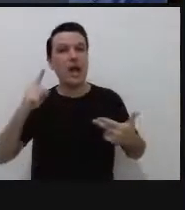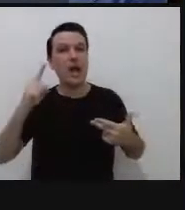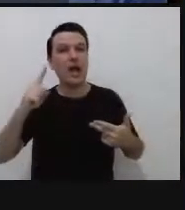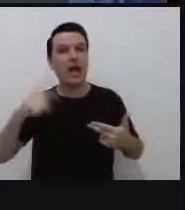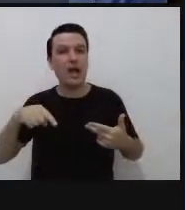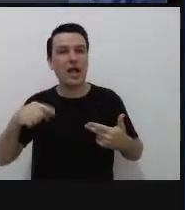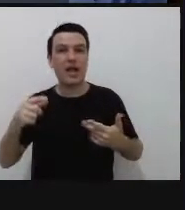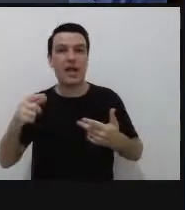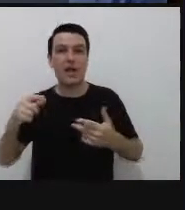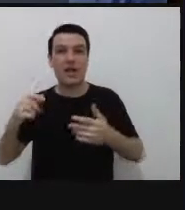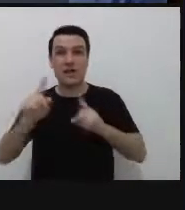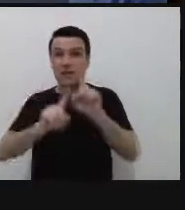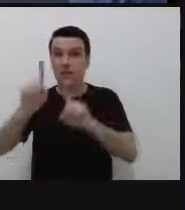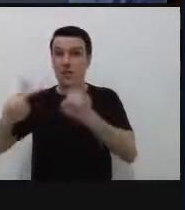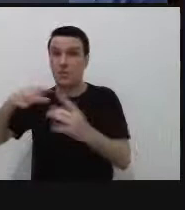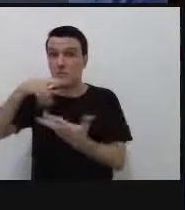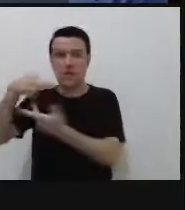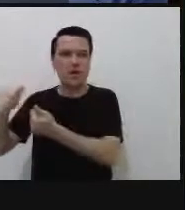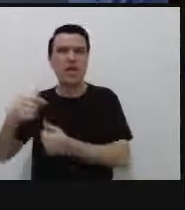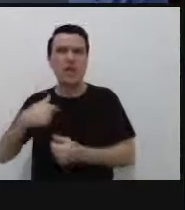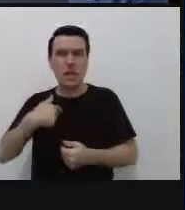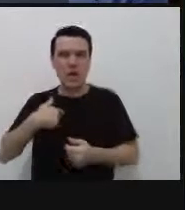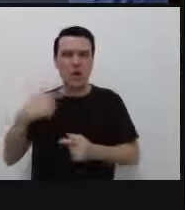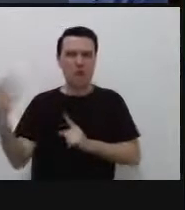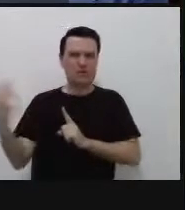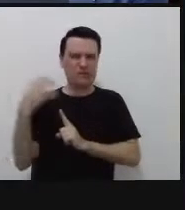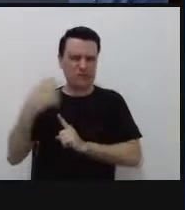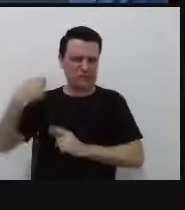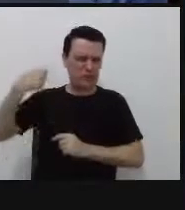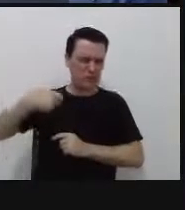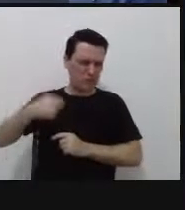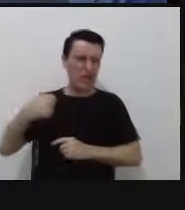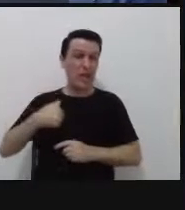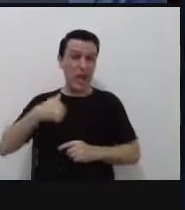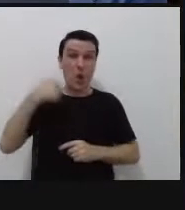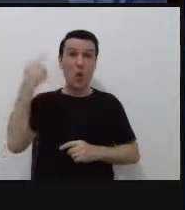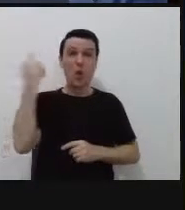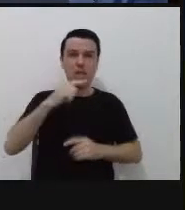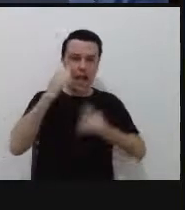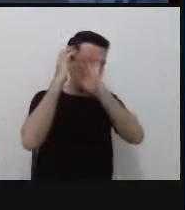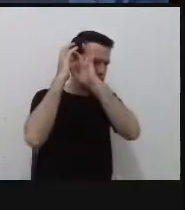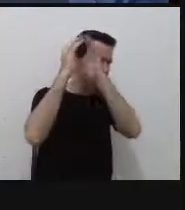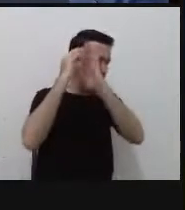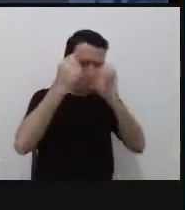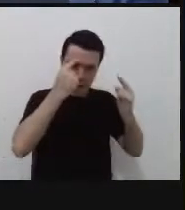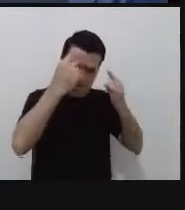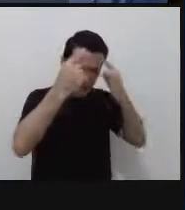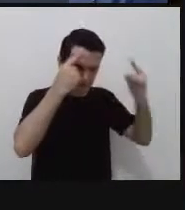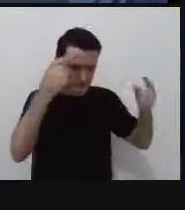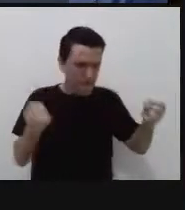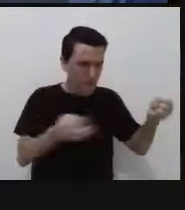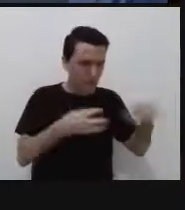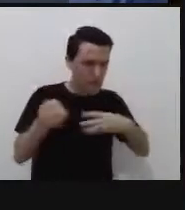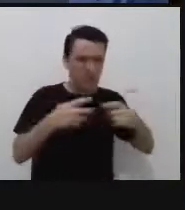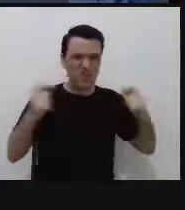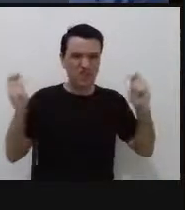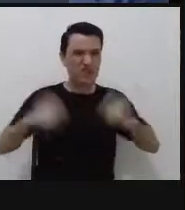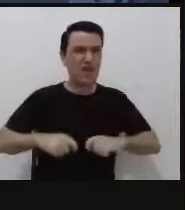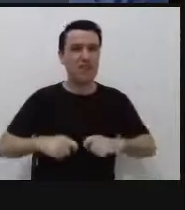extremamente estressado, eu vou conseguir inovar, vou conseguir usar, colocar meu potencial inovador, a minha criatividade a serviço,